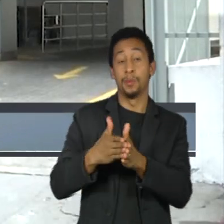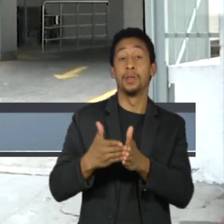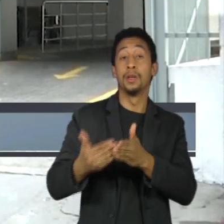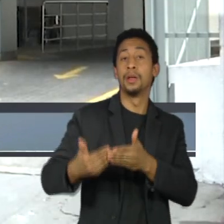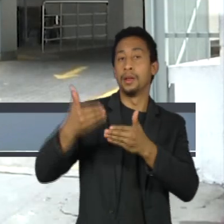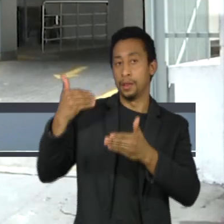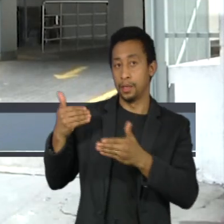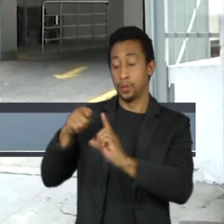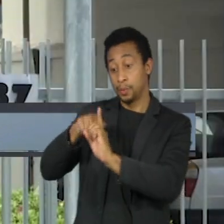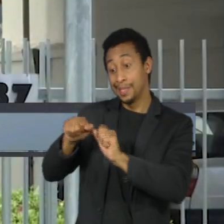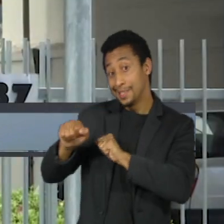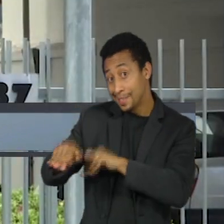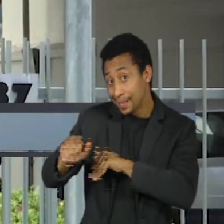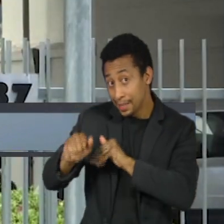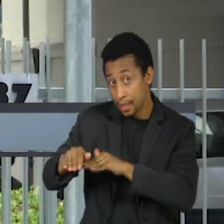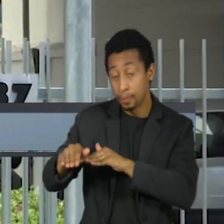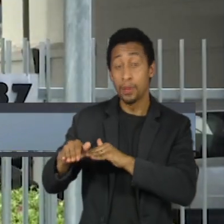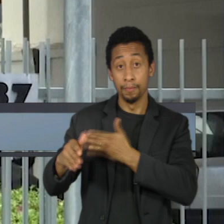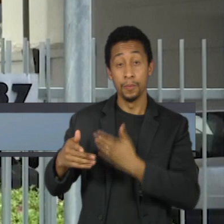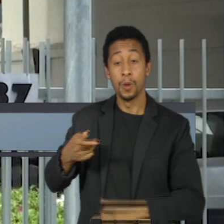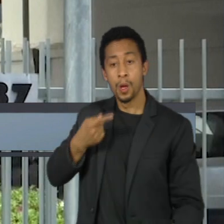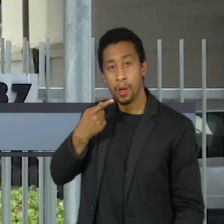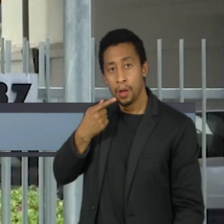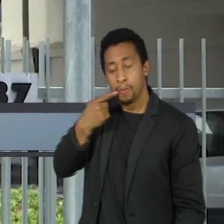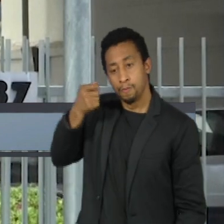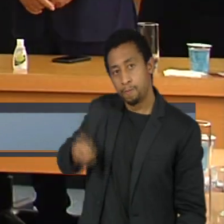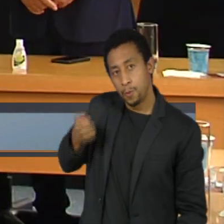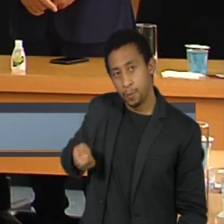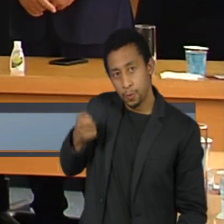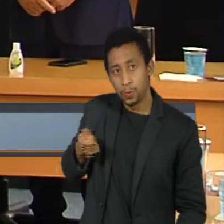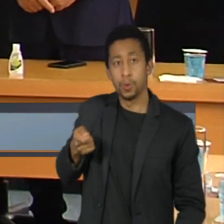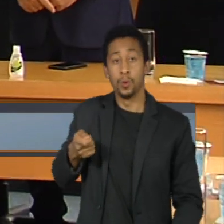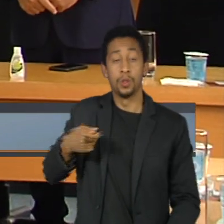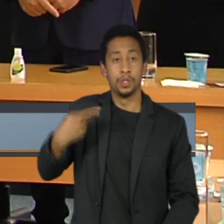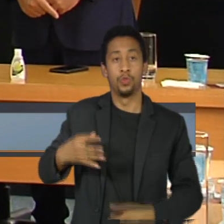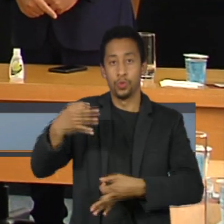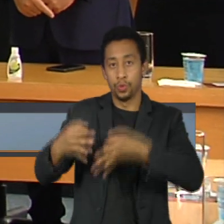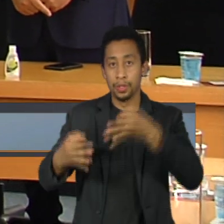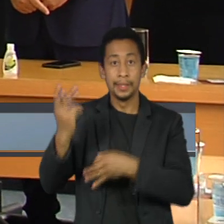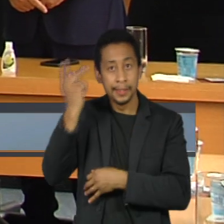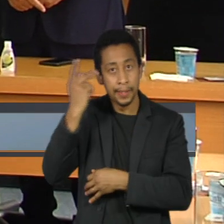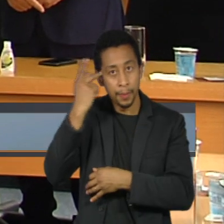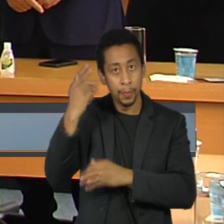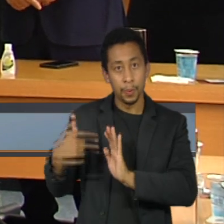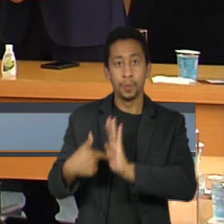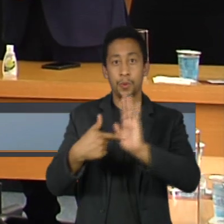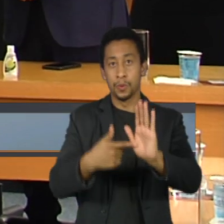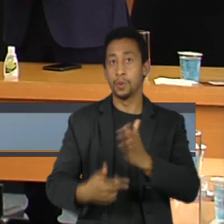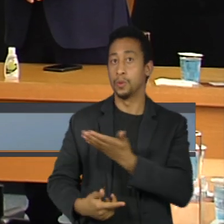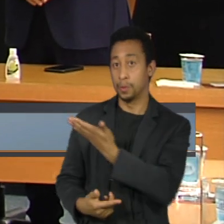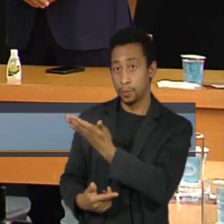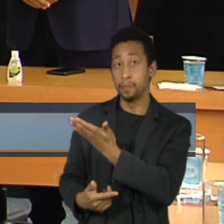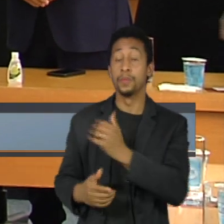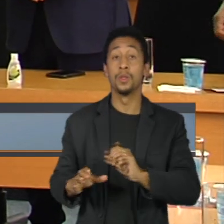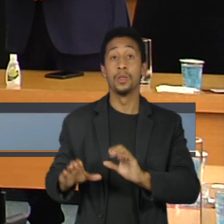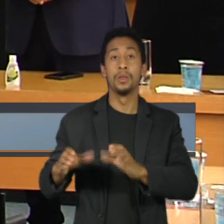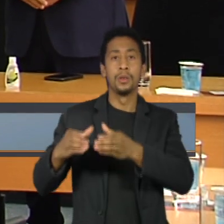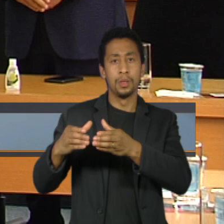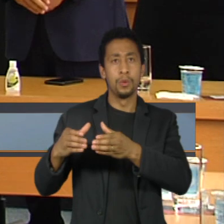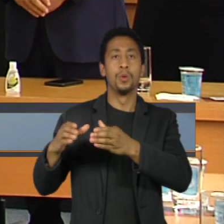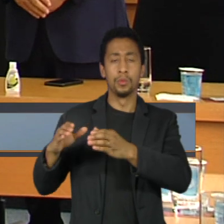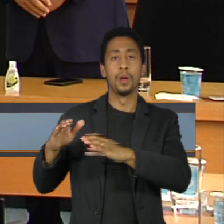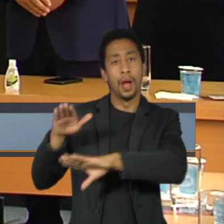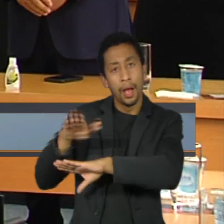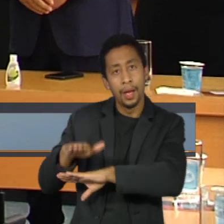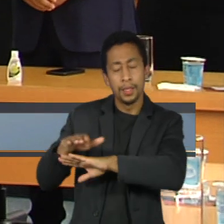uma força-tarefa de promotores de justiça do estado de São Paulo. A entrega simbólica foi feita no início da tarde por meio do relatório